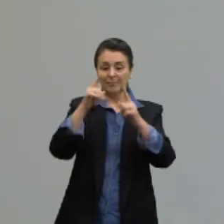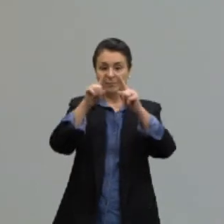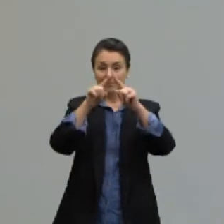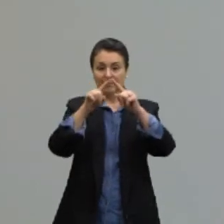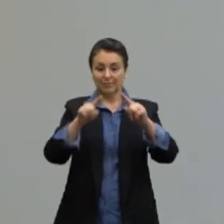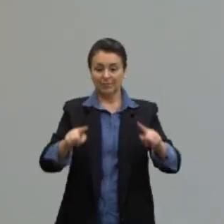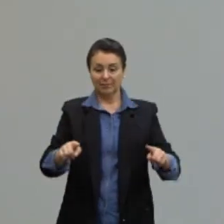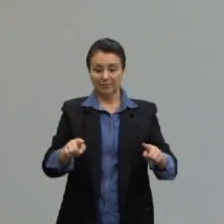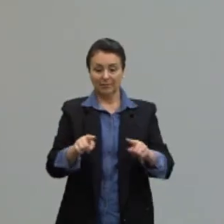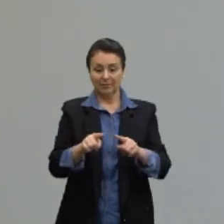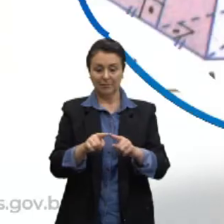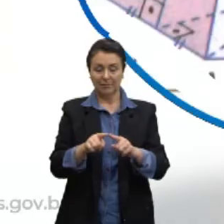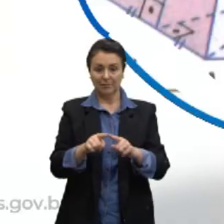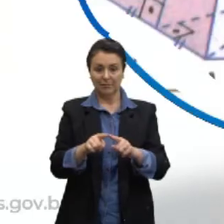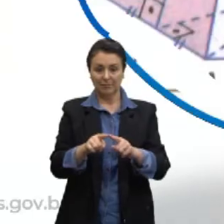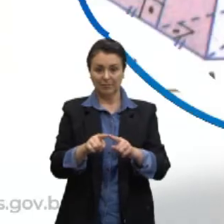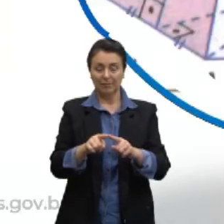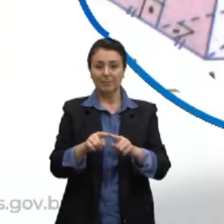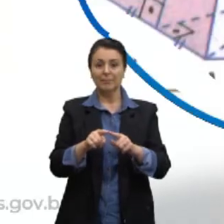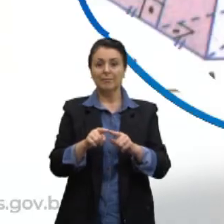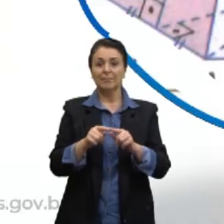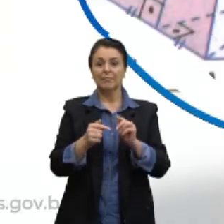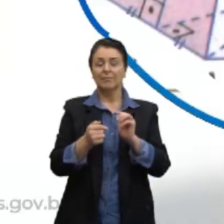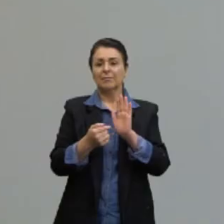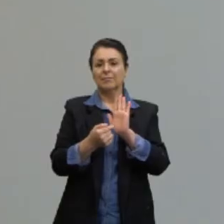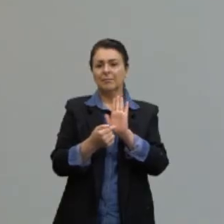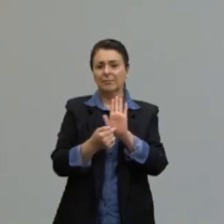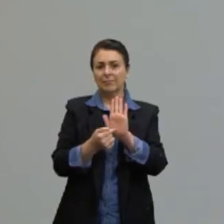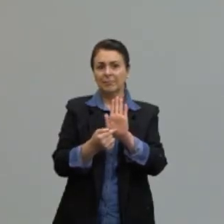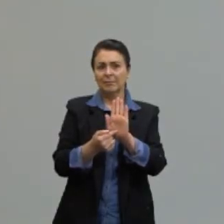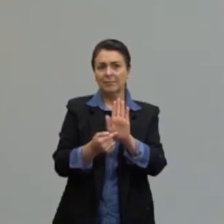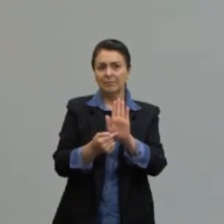a gente pode verificar, tá? Então, aqui eu estou indicando